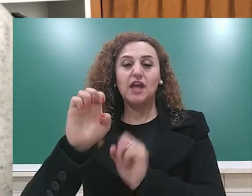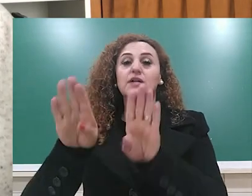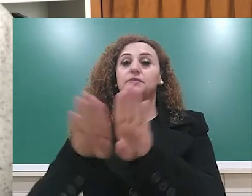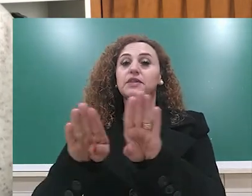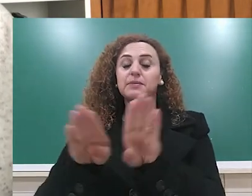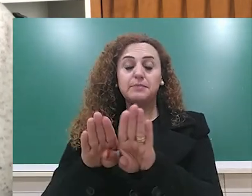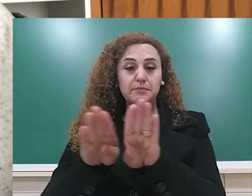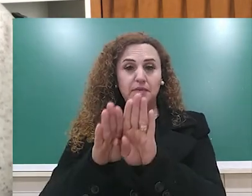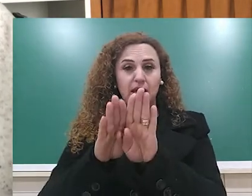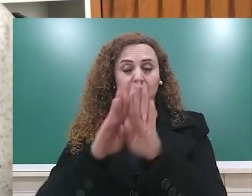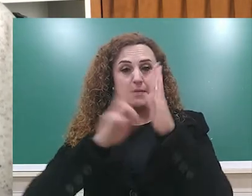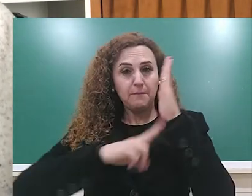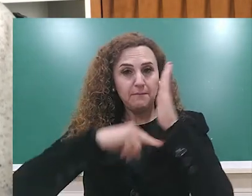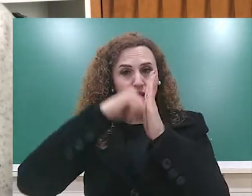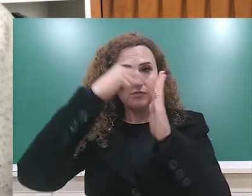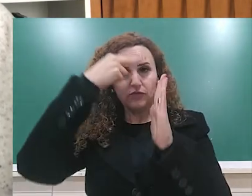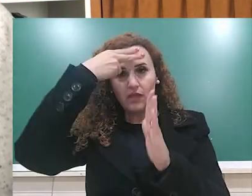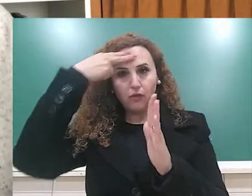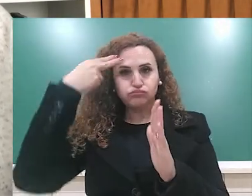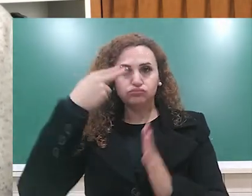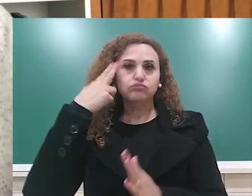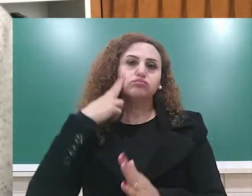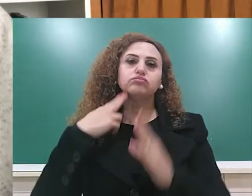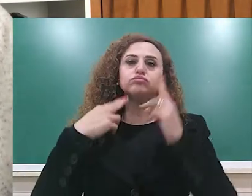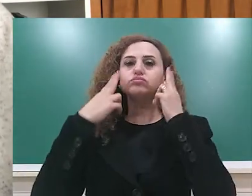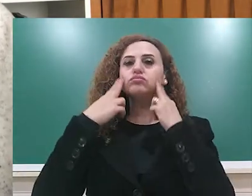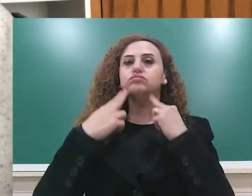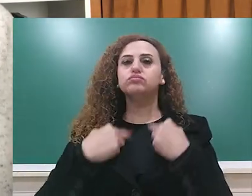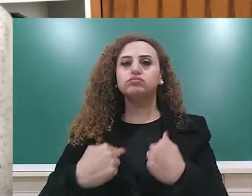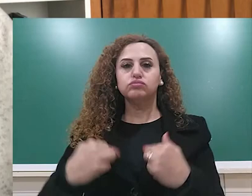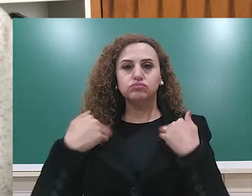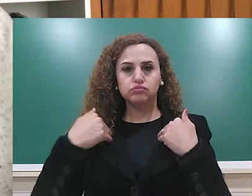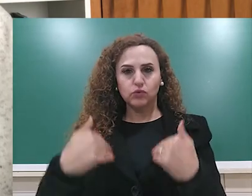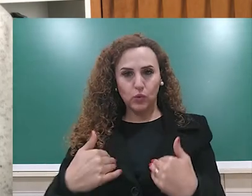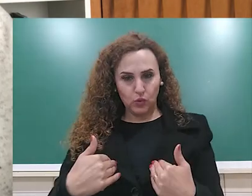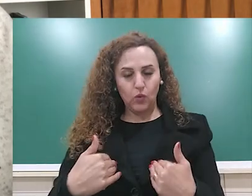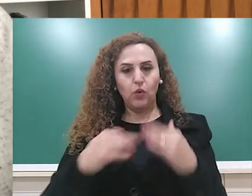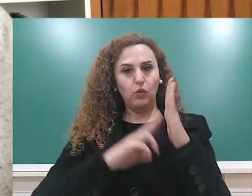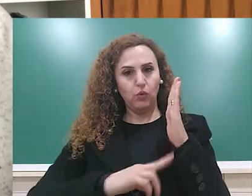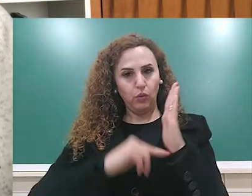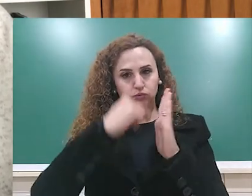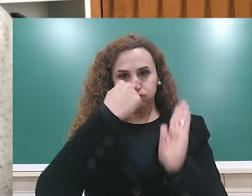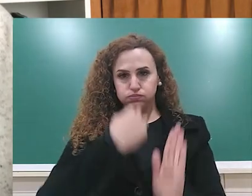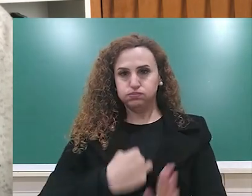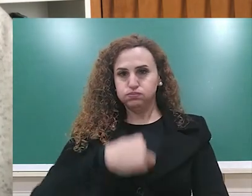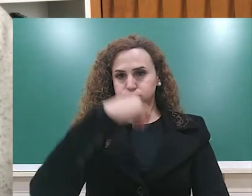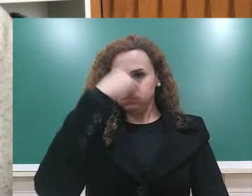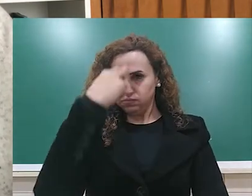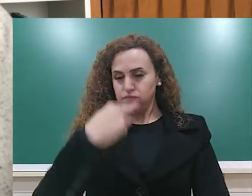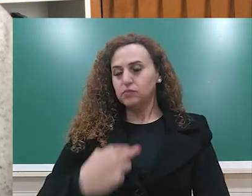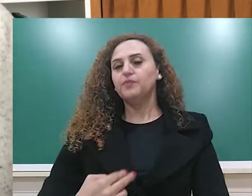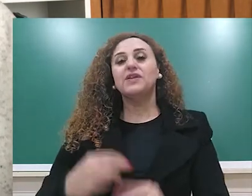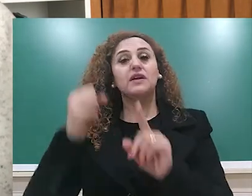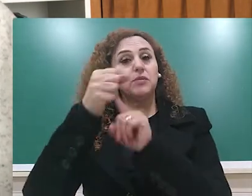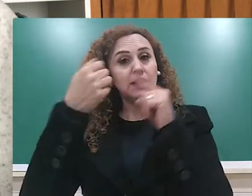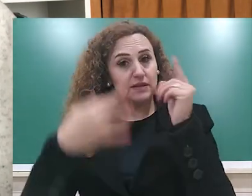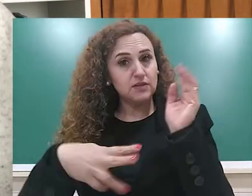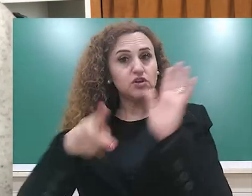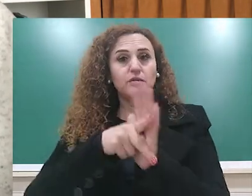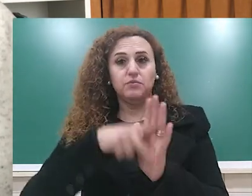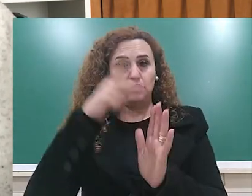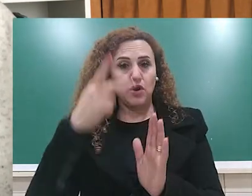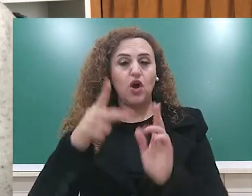adornar o corpo com as penas, que eram características desses povos, também é considerado ali